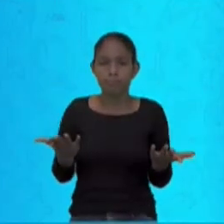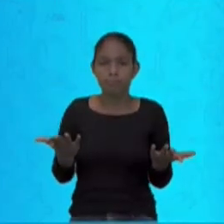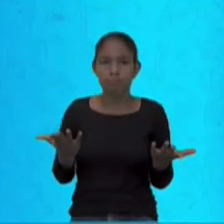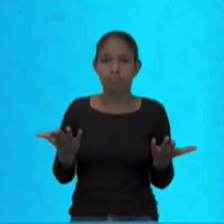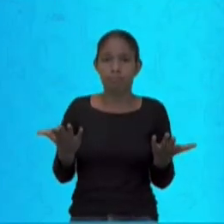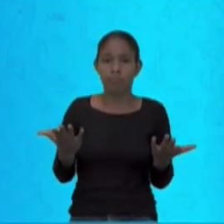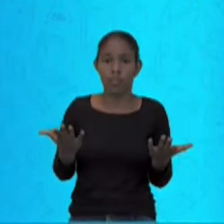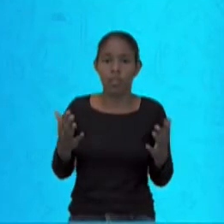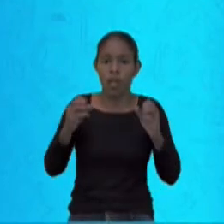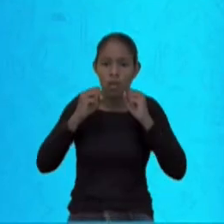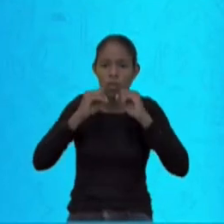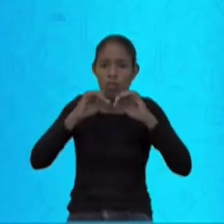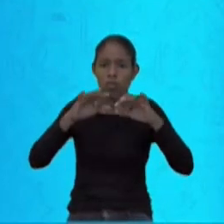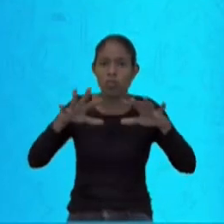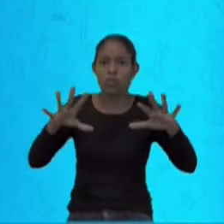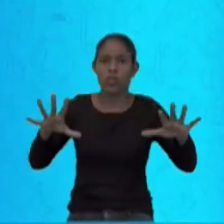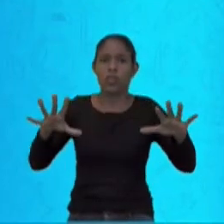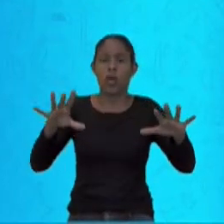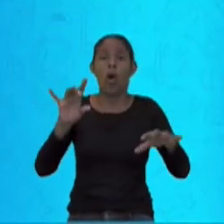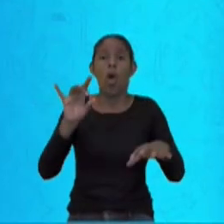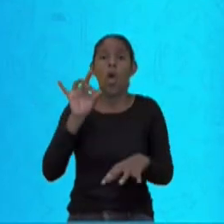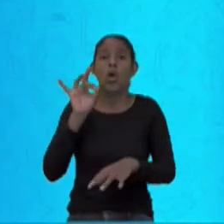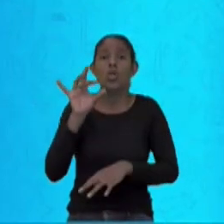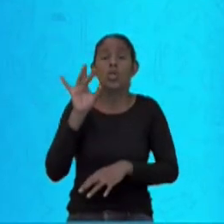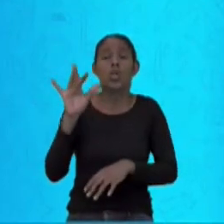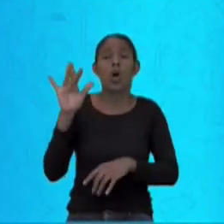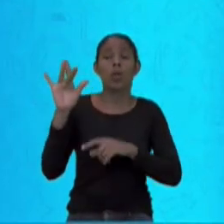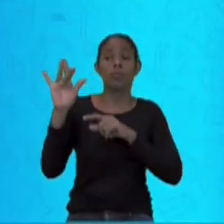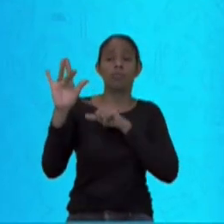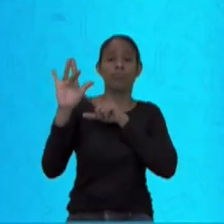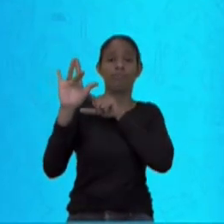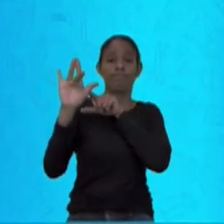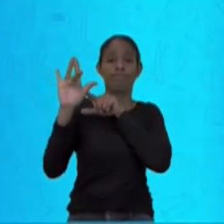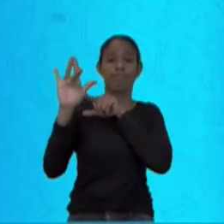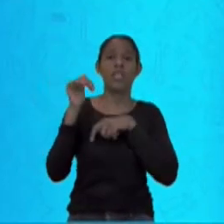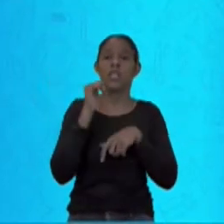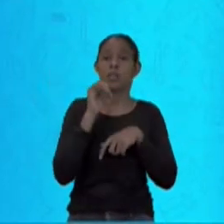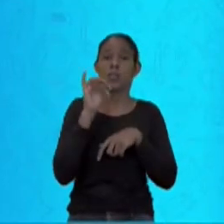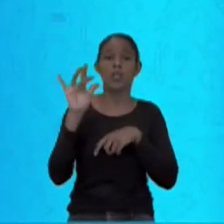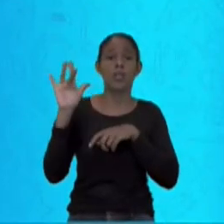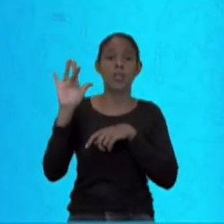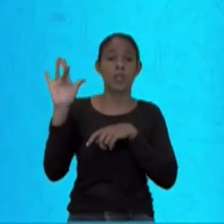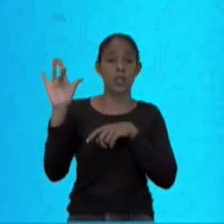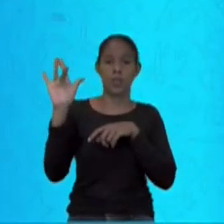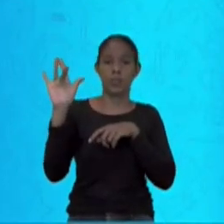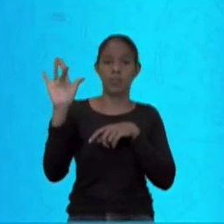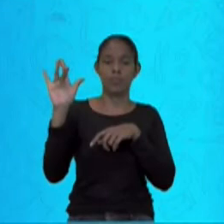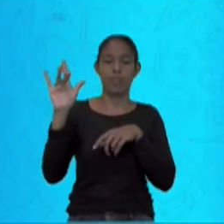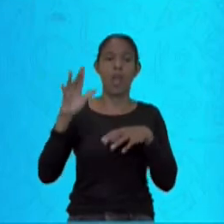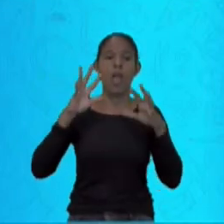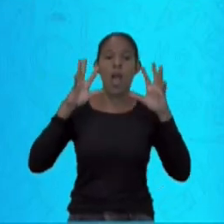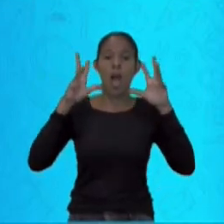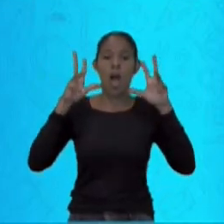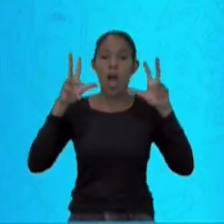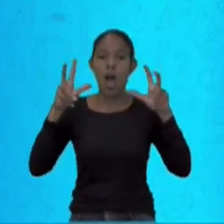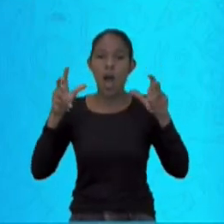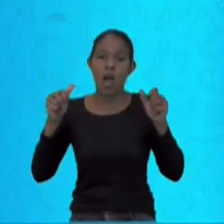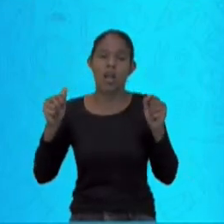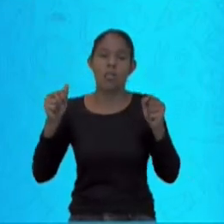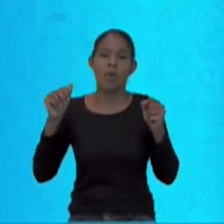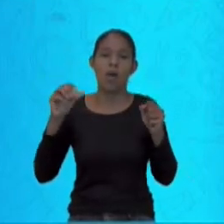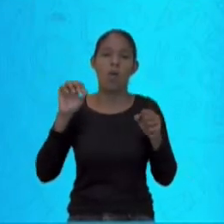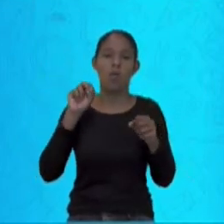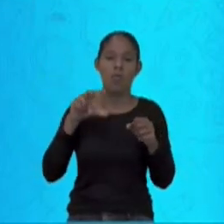hospedeiro, que nós chamamos. Não falou aqui do animal, não falou de nenhum outro tipo de hospedeiro. Sempre